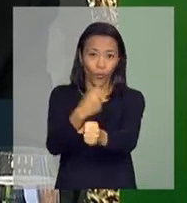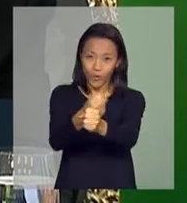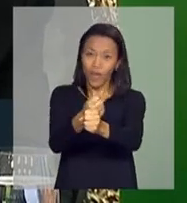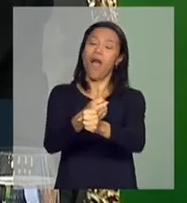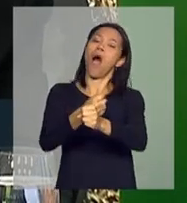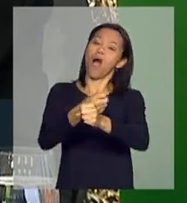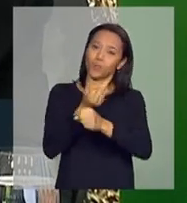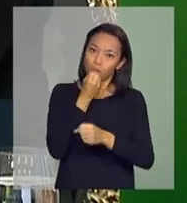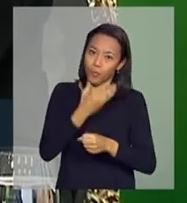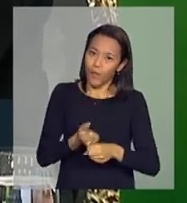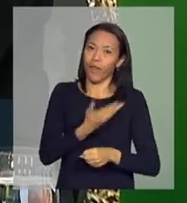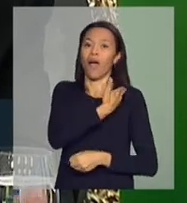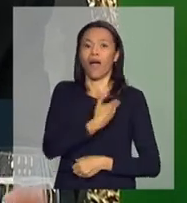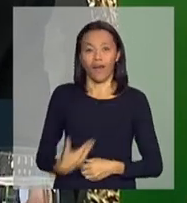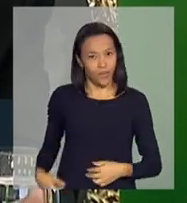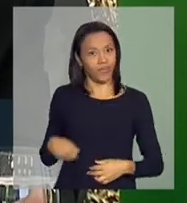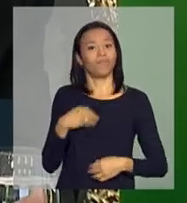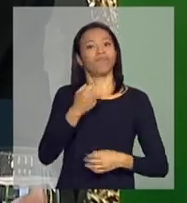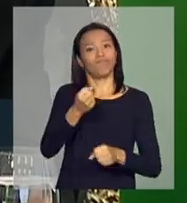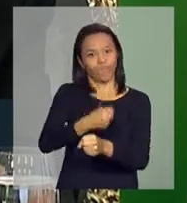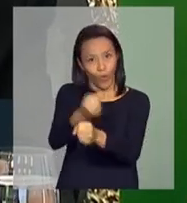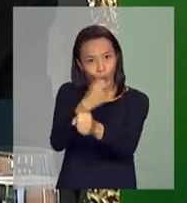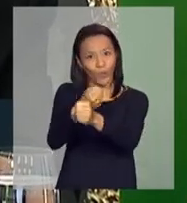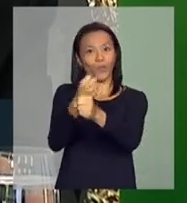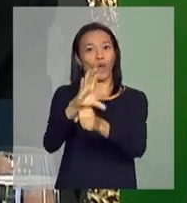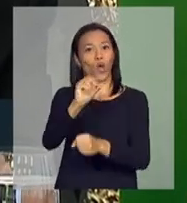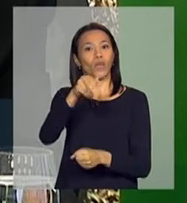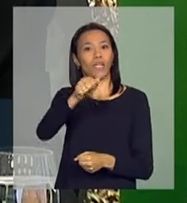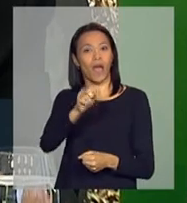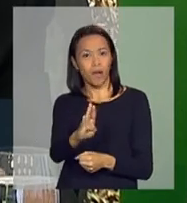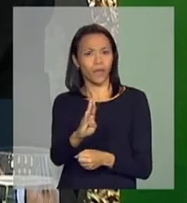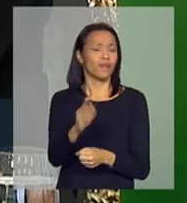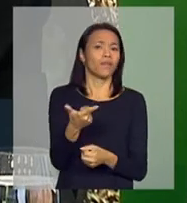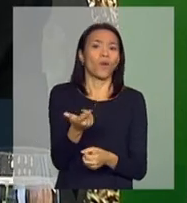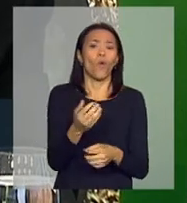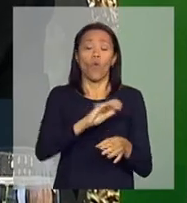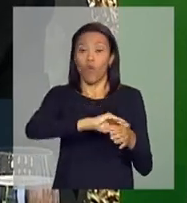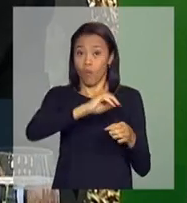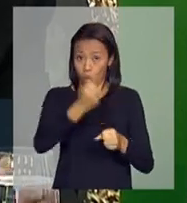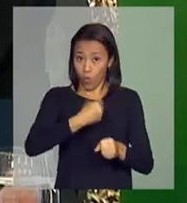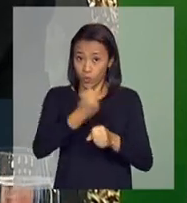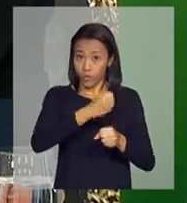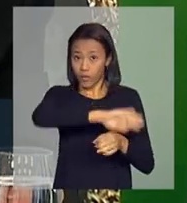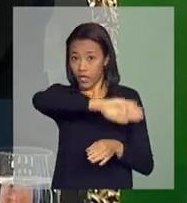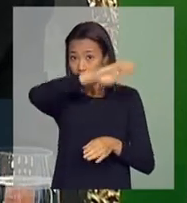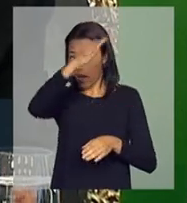a segurança alimentar, temos a construção desses armazéns. Então, nós vamos construir armazém em ponto estratégico,